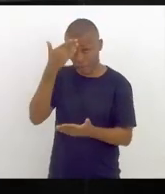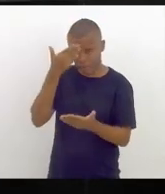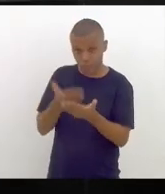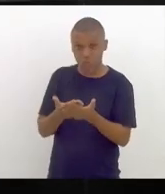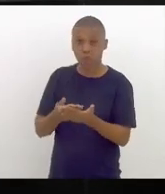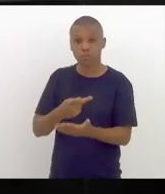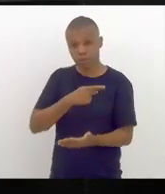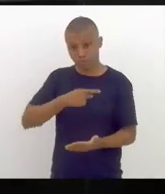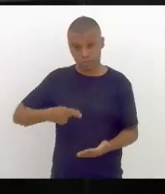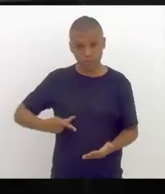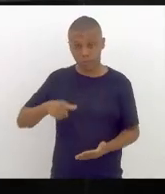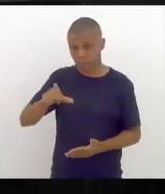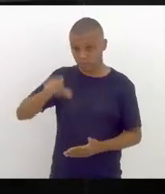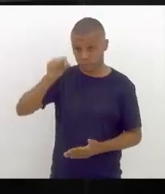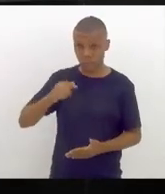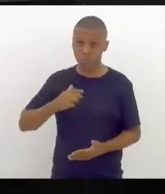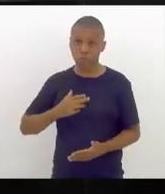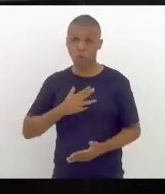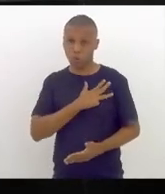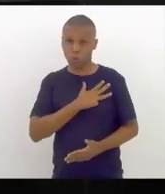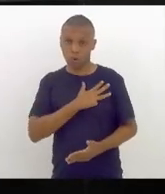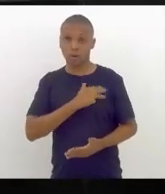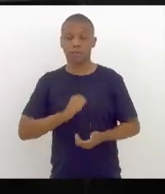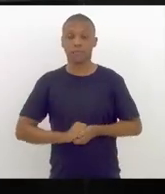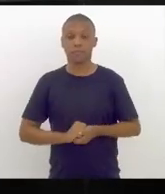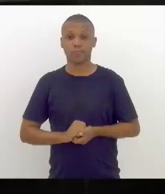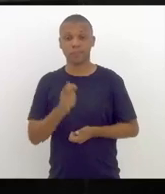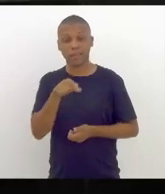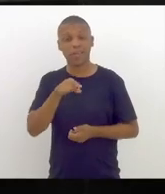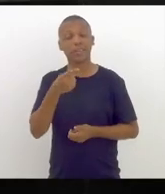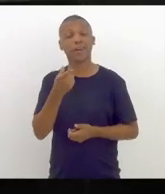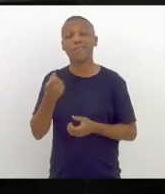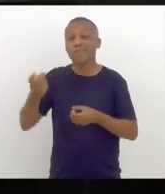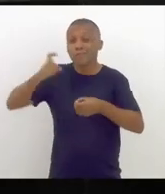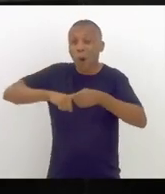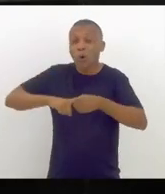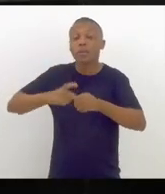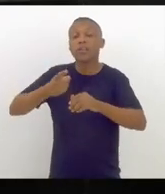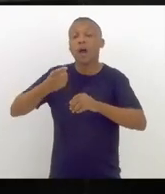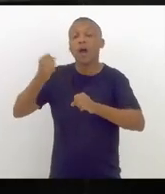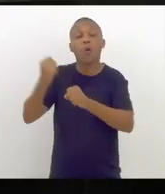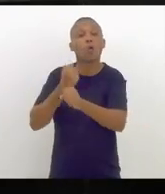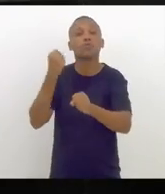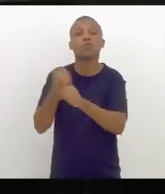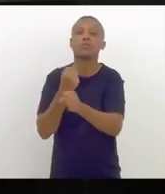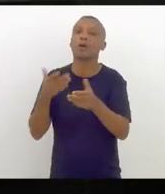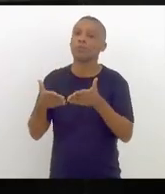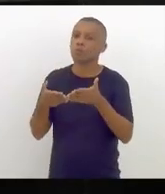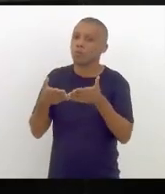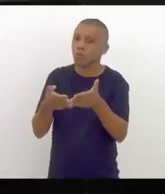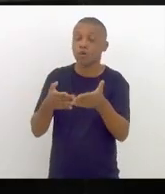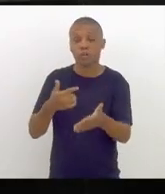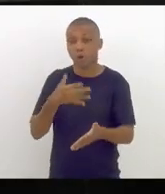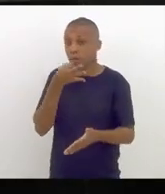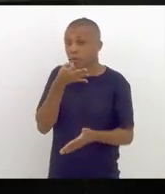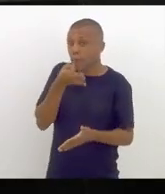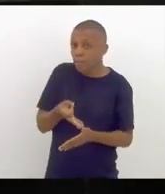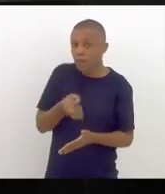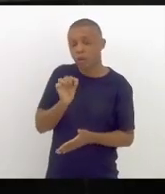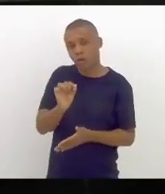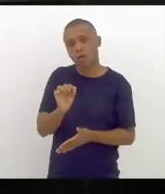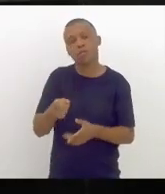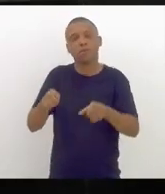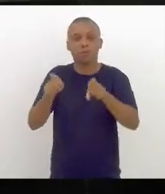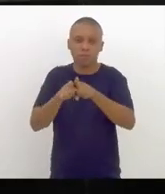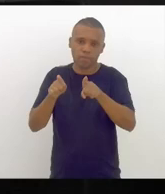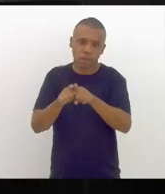presidente eleito, Lula, nessa retomada da construção naval, e que eu, particularmente, vou estar